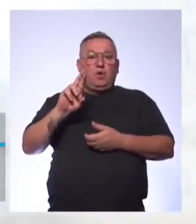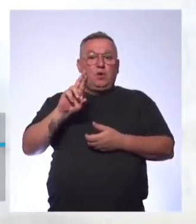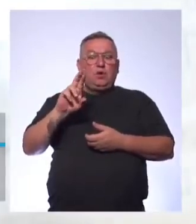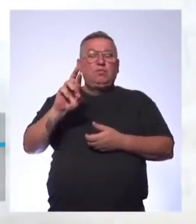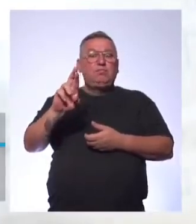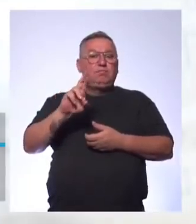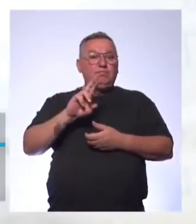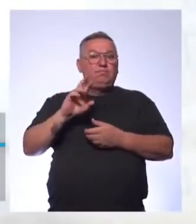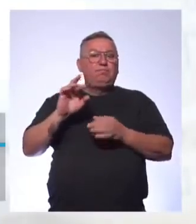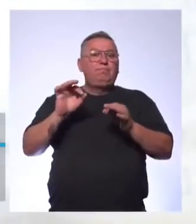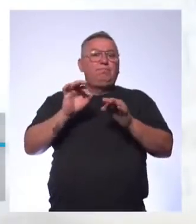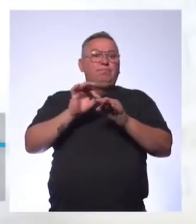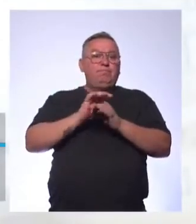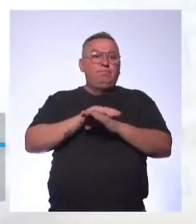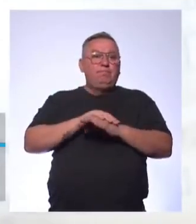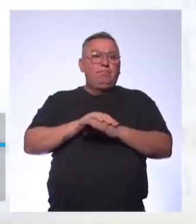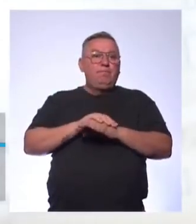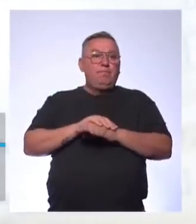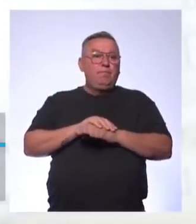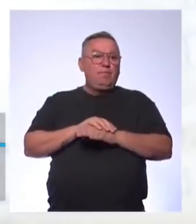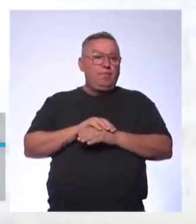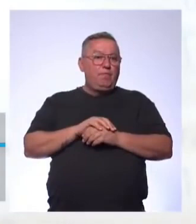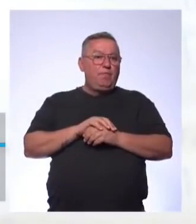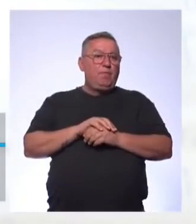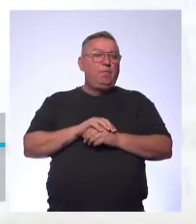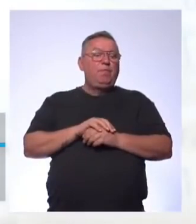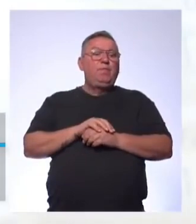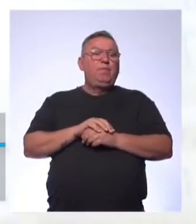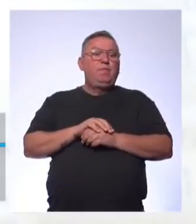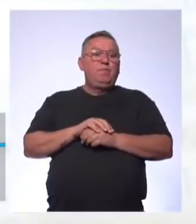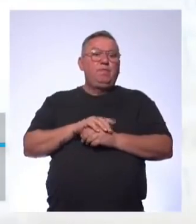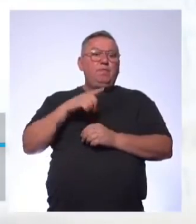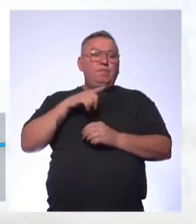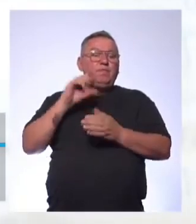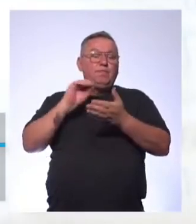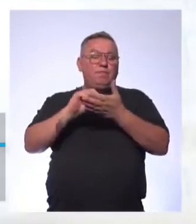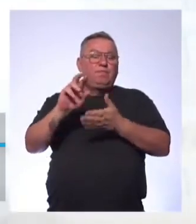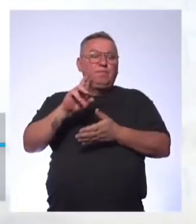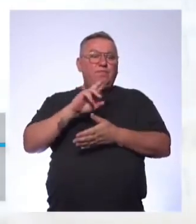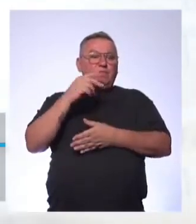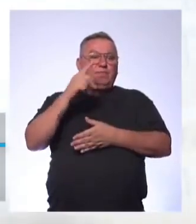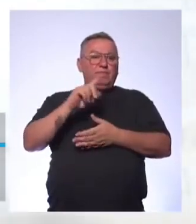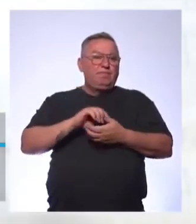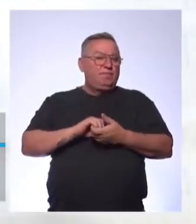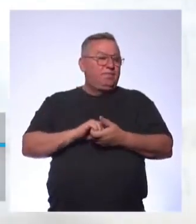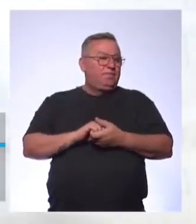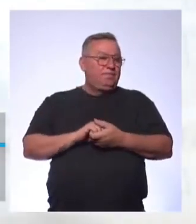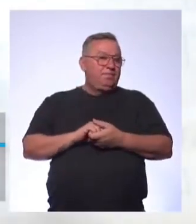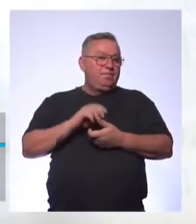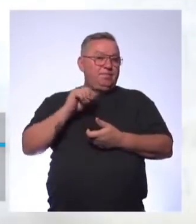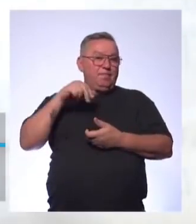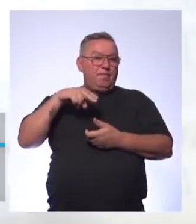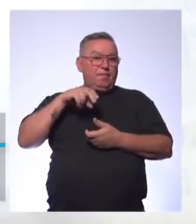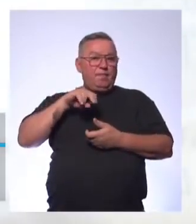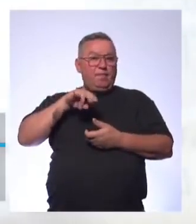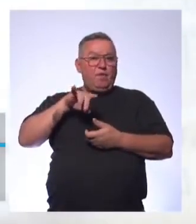respostas completas I think a tropical cyclone is Aí eles colocaram a respostinha deles A Ana